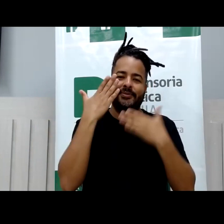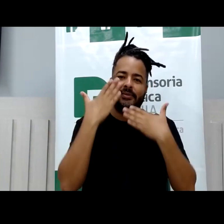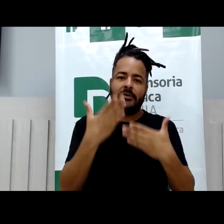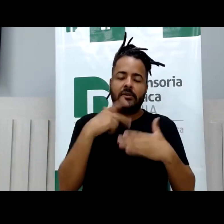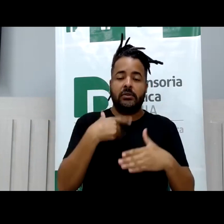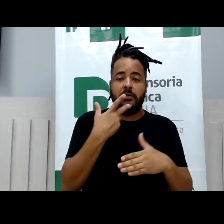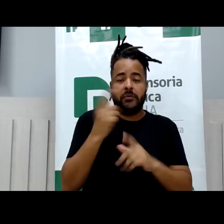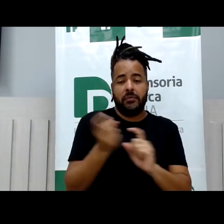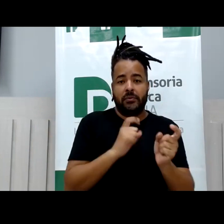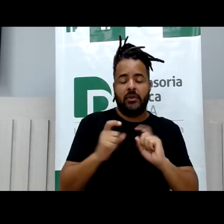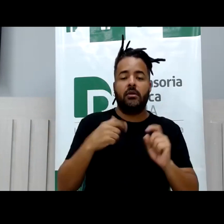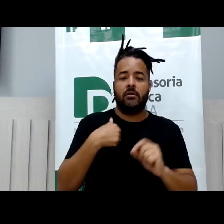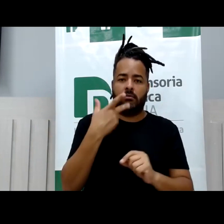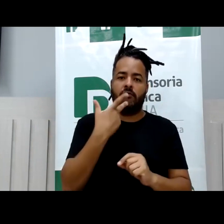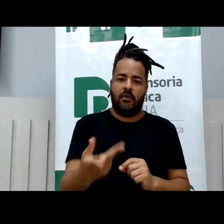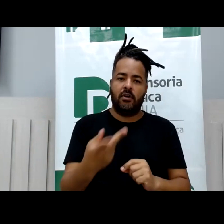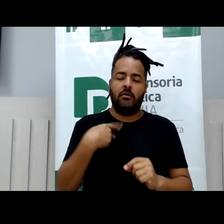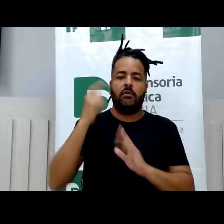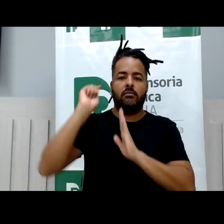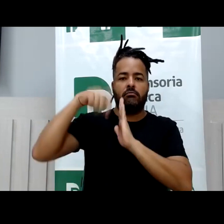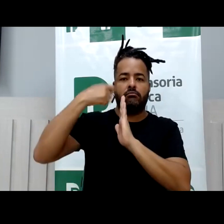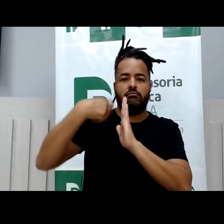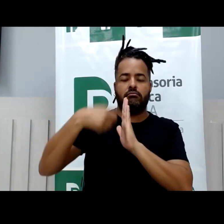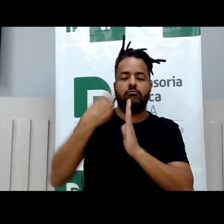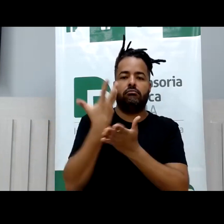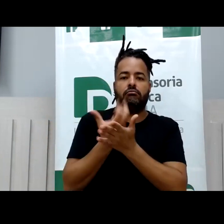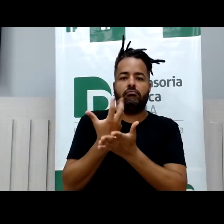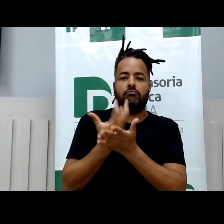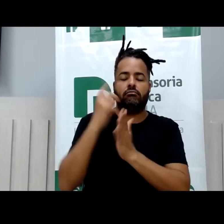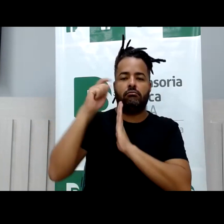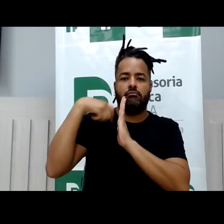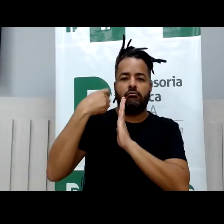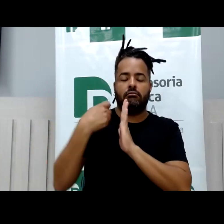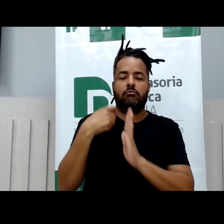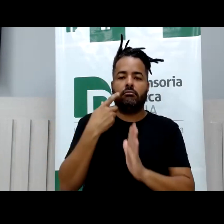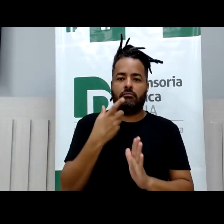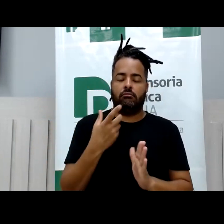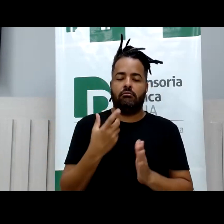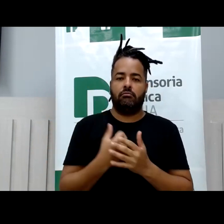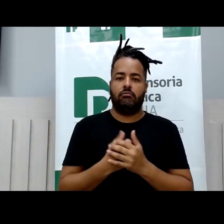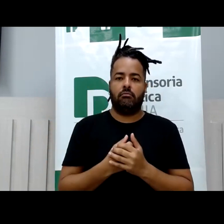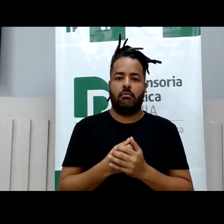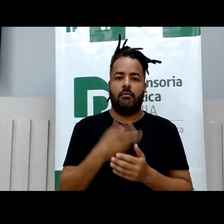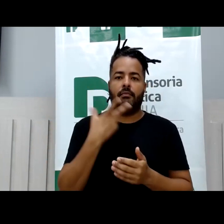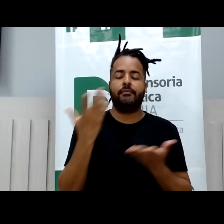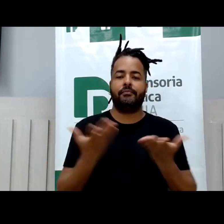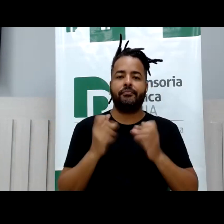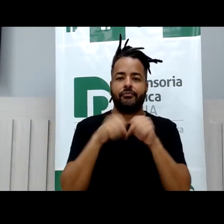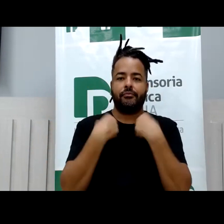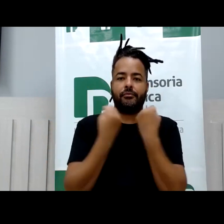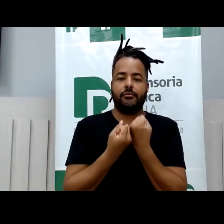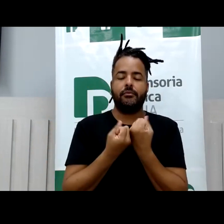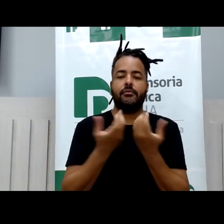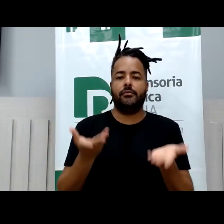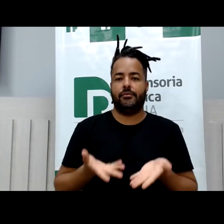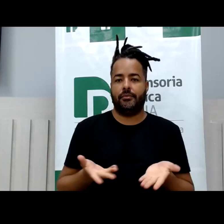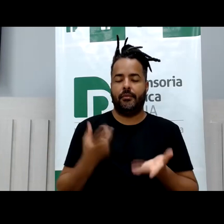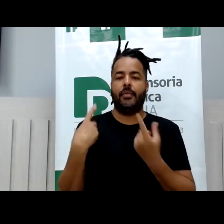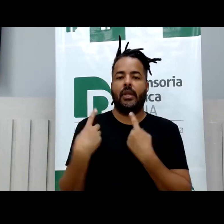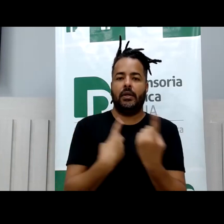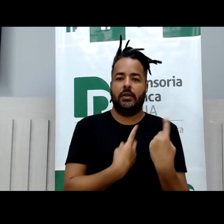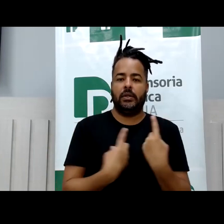estamos gravando esse, eu não falo seminário, esse diálogo aqui,